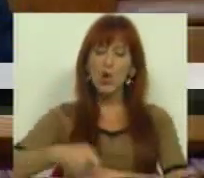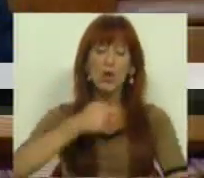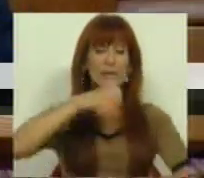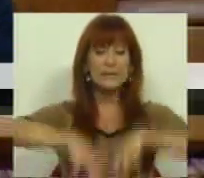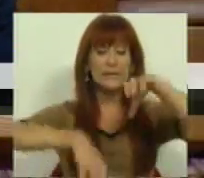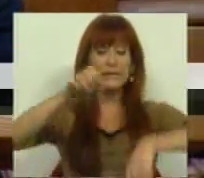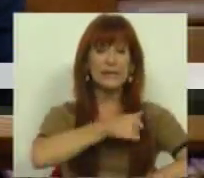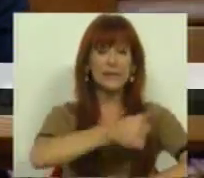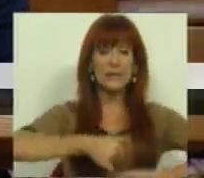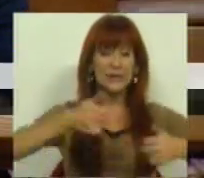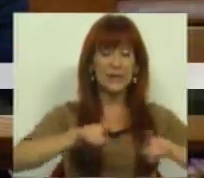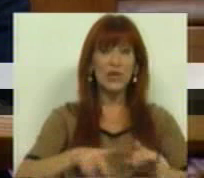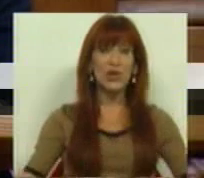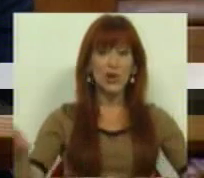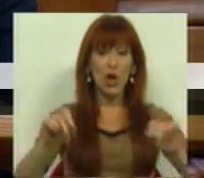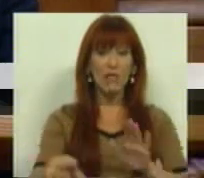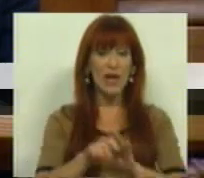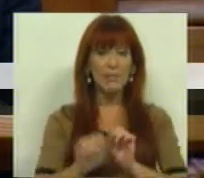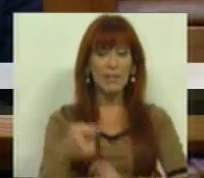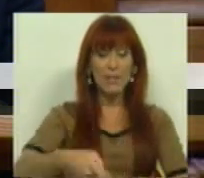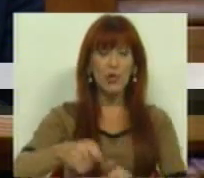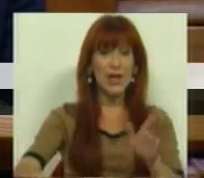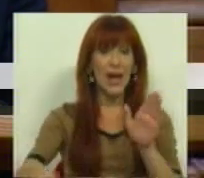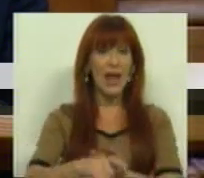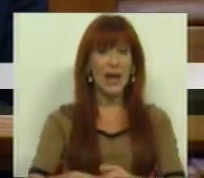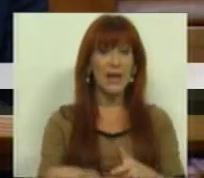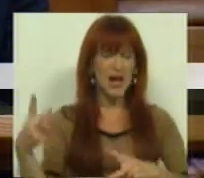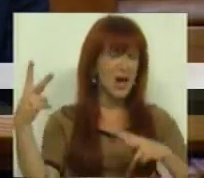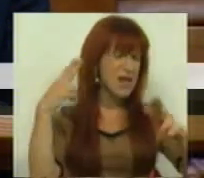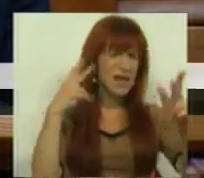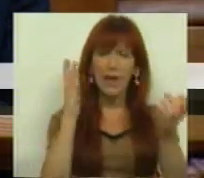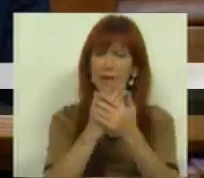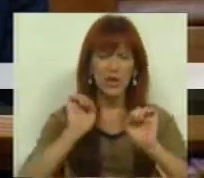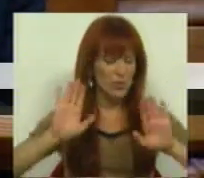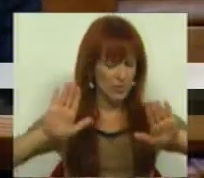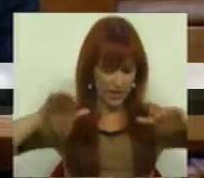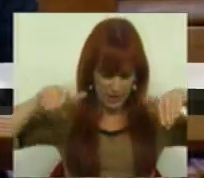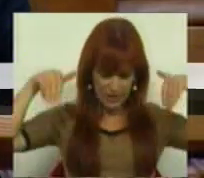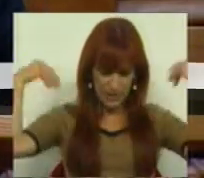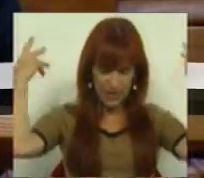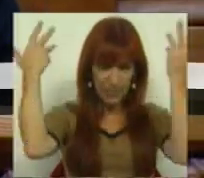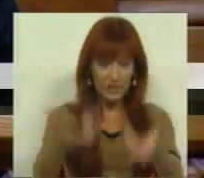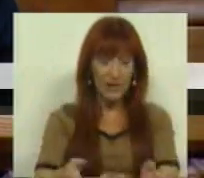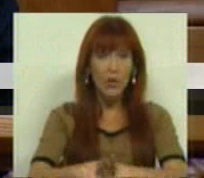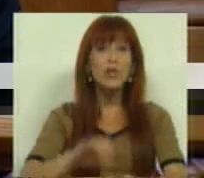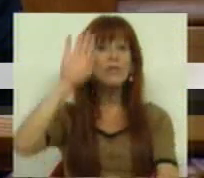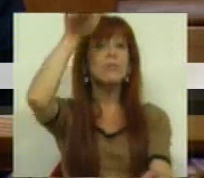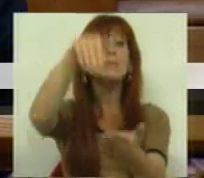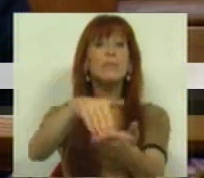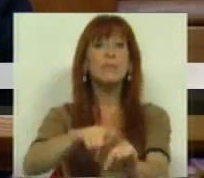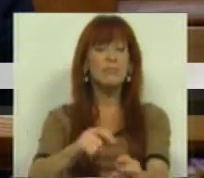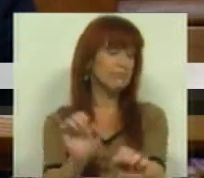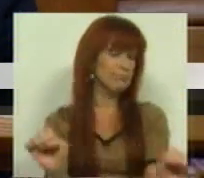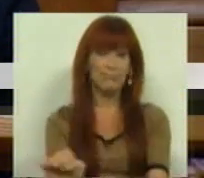urbano, a nova lei das rendas, é uma lei criticada desde a primeira hora e cujos efeitos